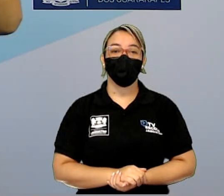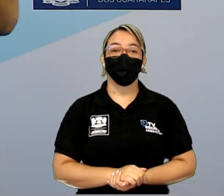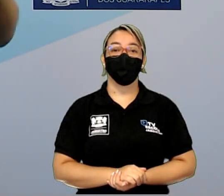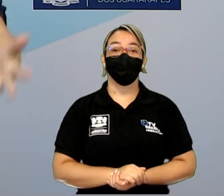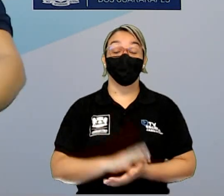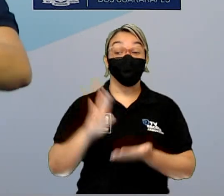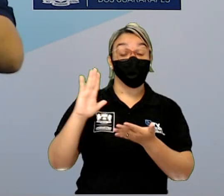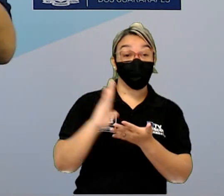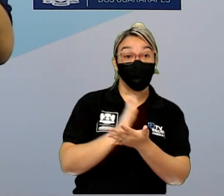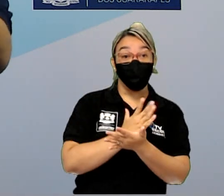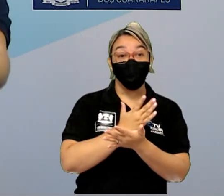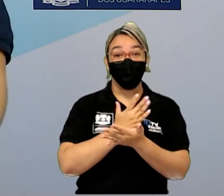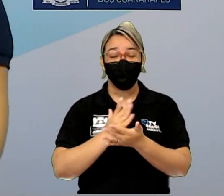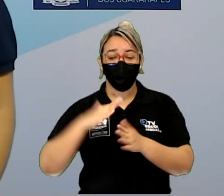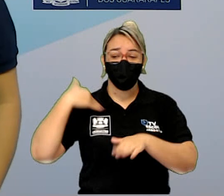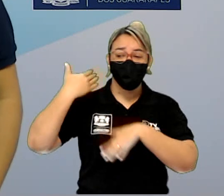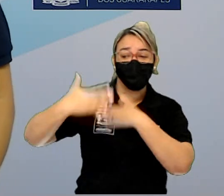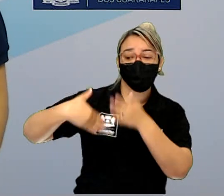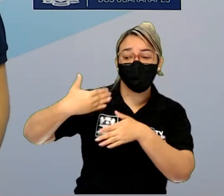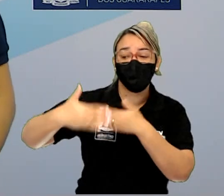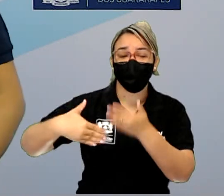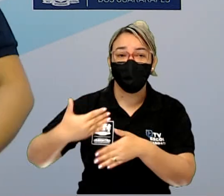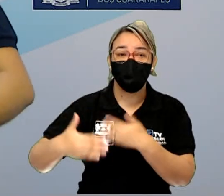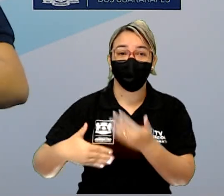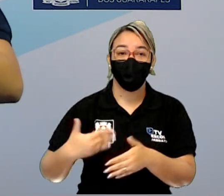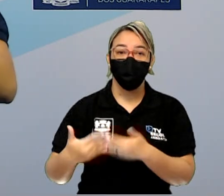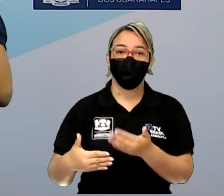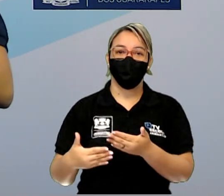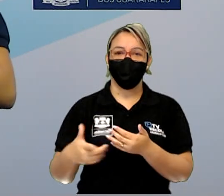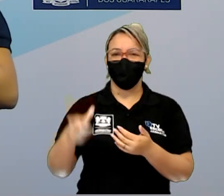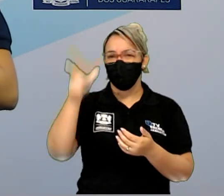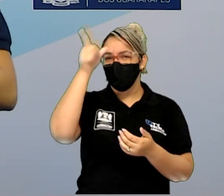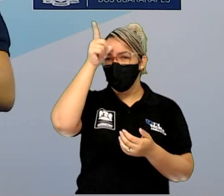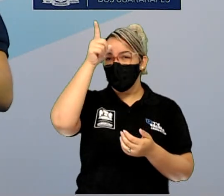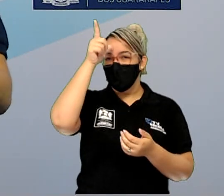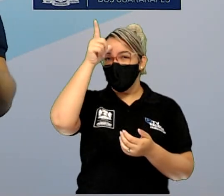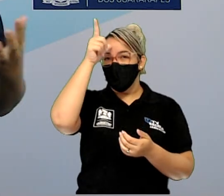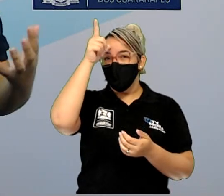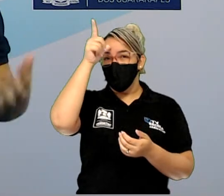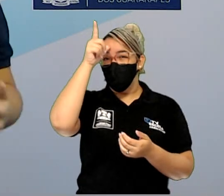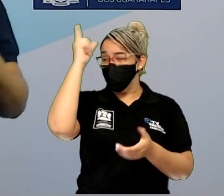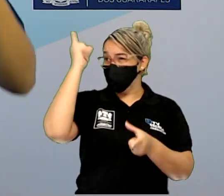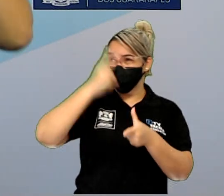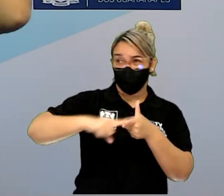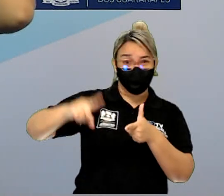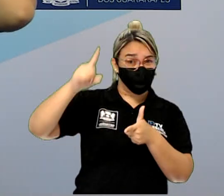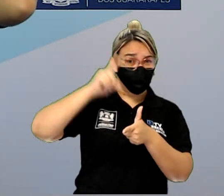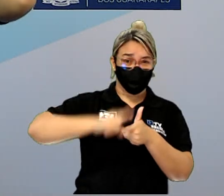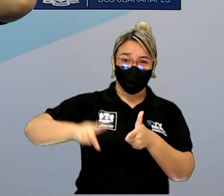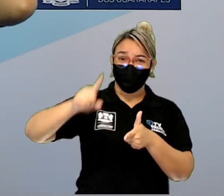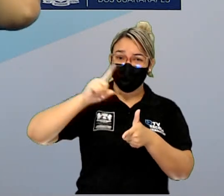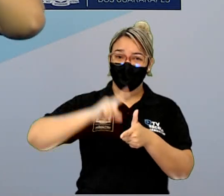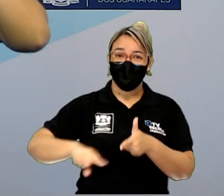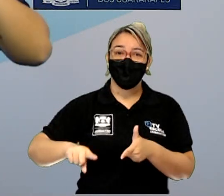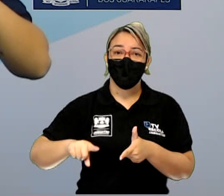Algum tempo depois, depois da Alemanha passar por grandes problemas, né, você tem aí os